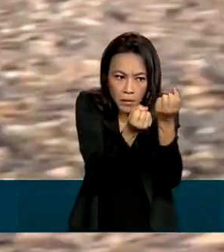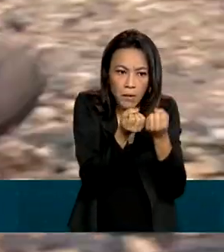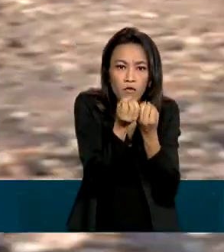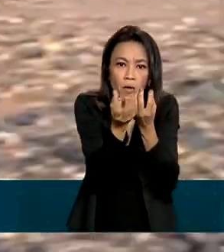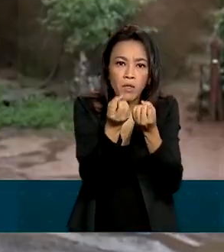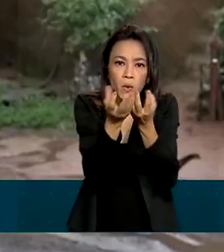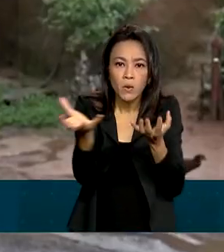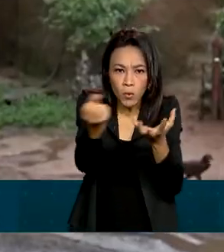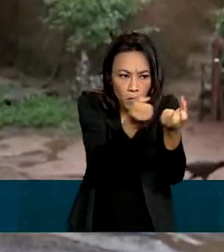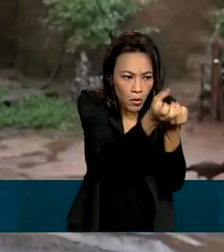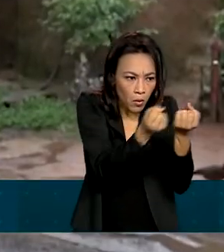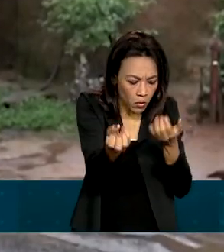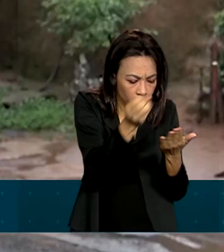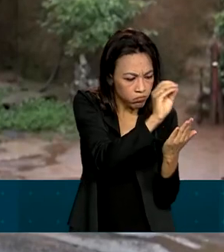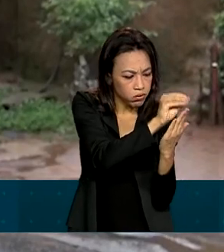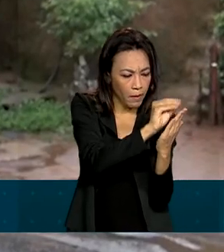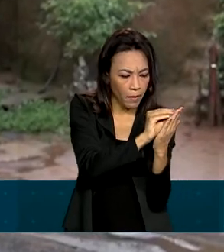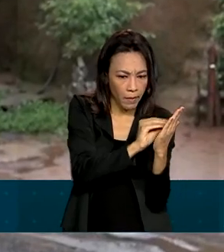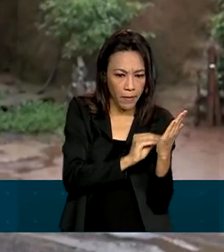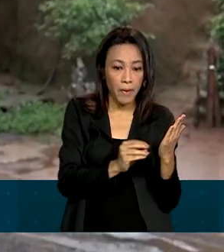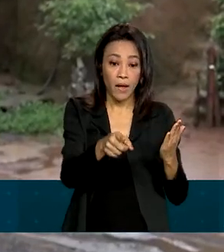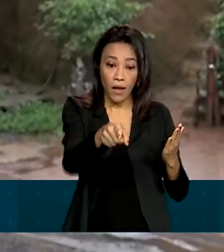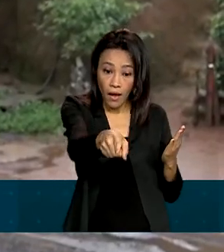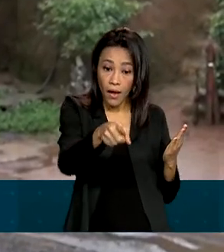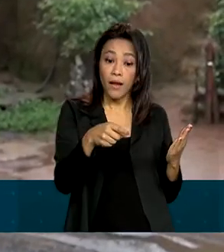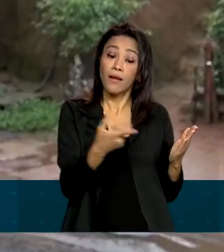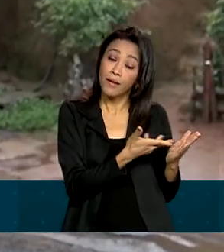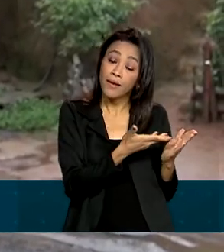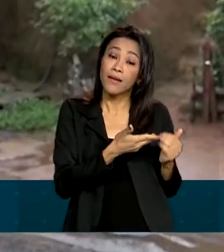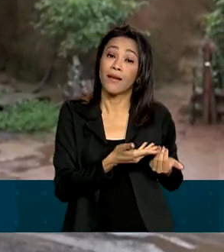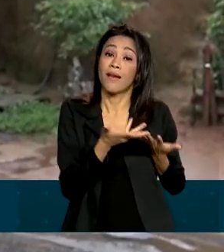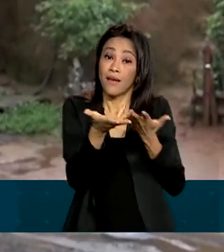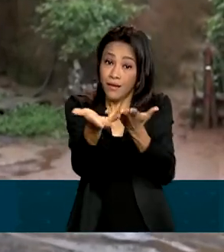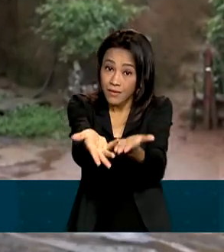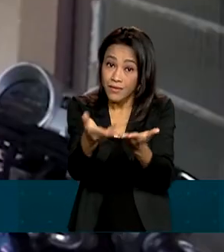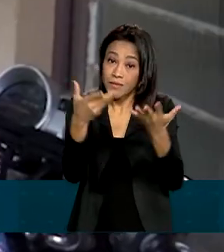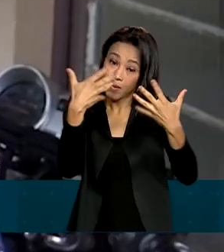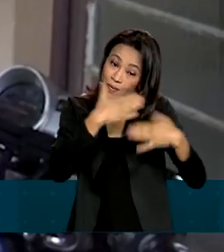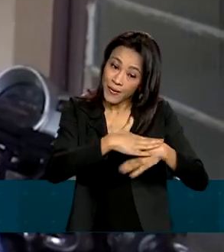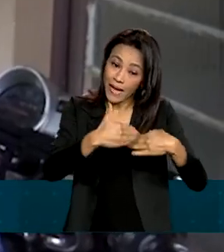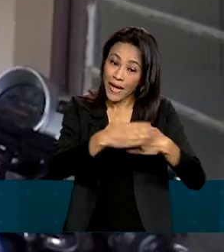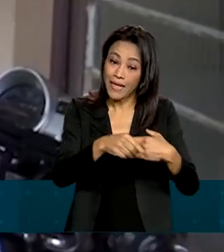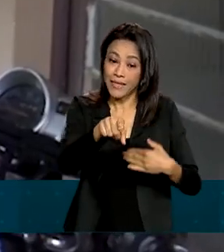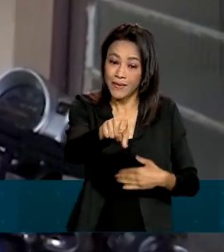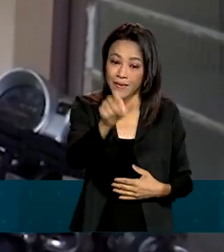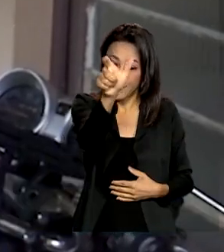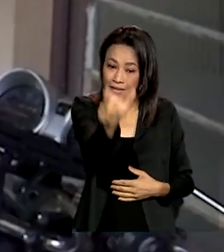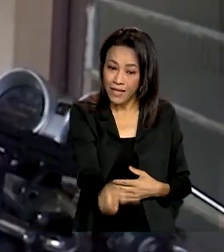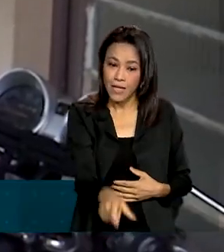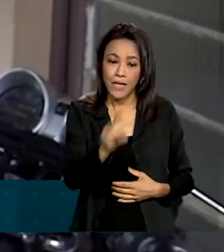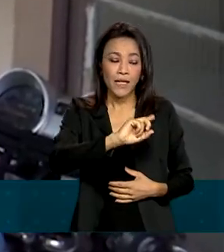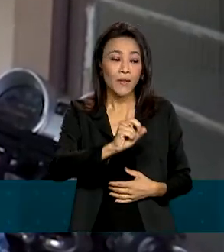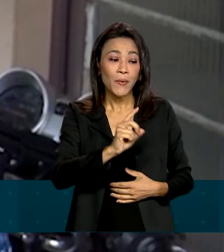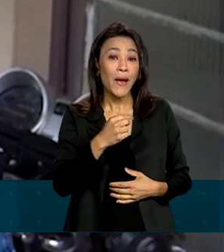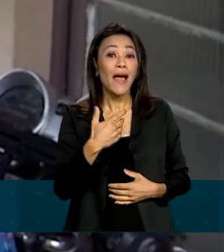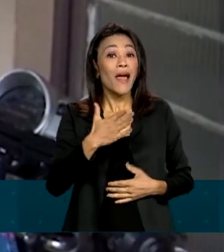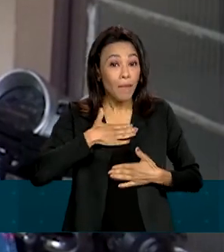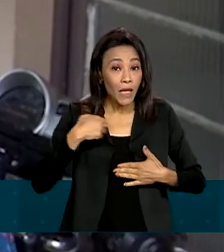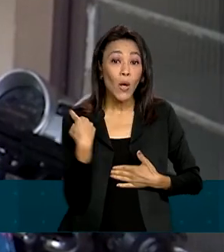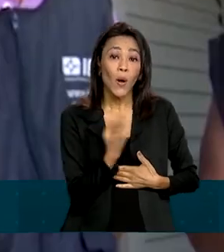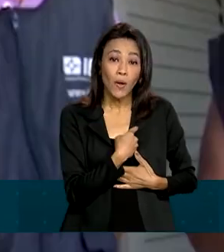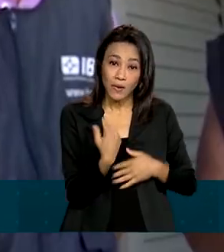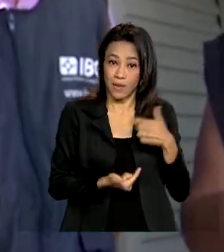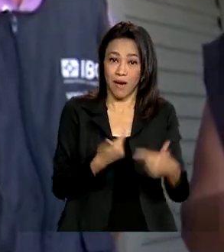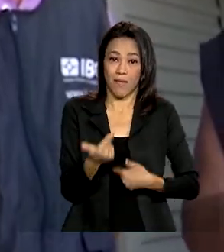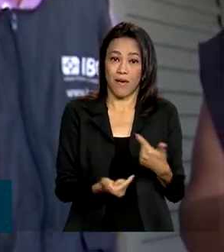população. Dona Tereza recebeu com muito carinho a recenseadora. É um serviço que eles não fazem para eles, eles fazem para a gente,